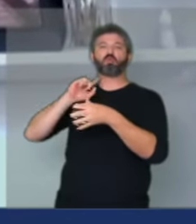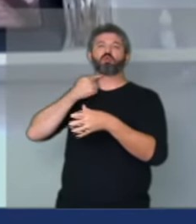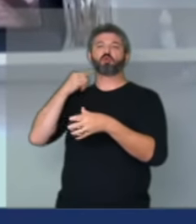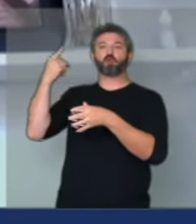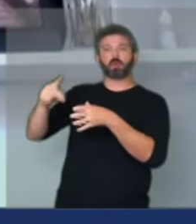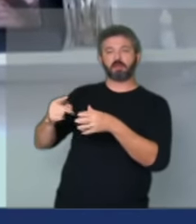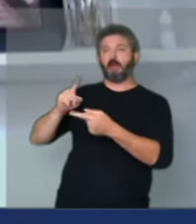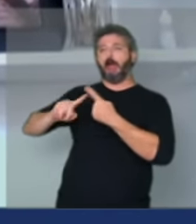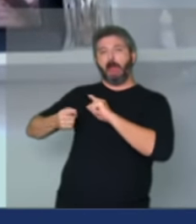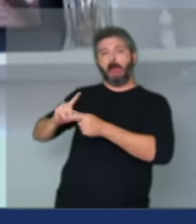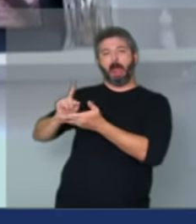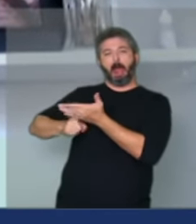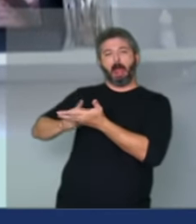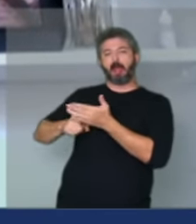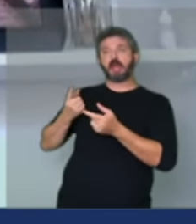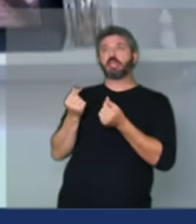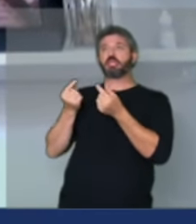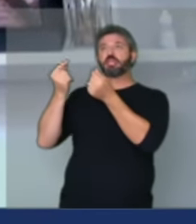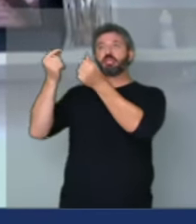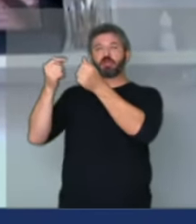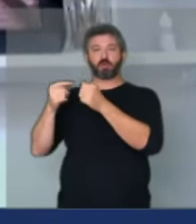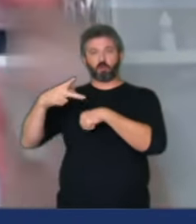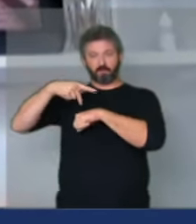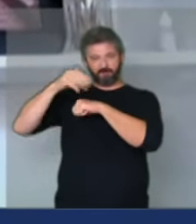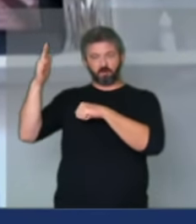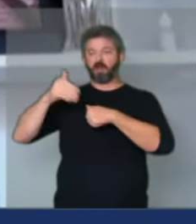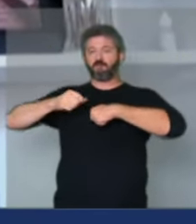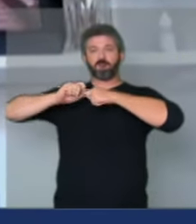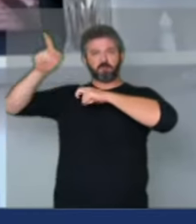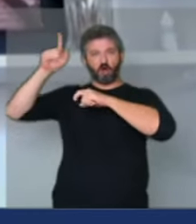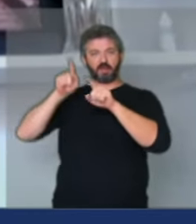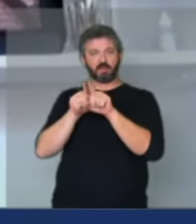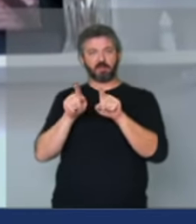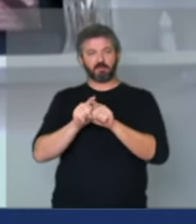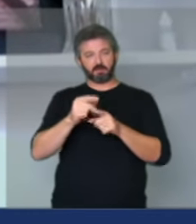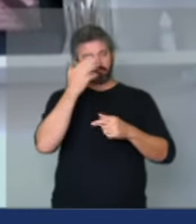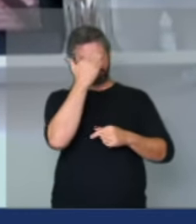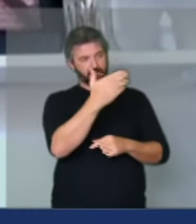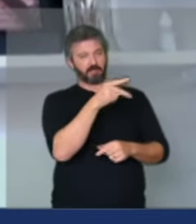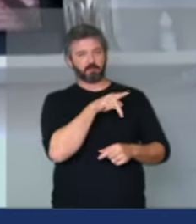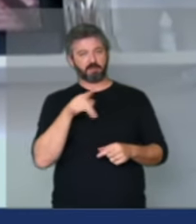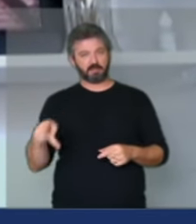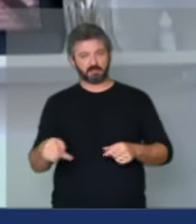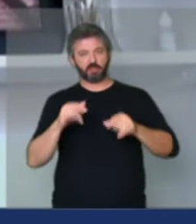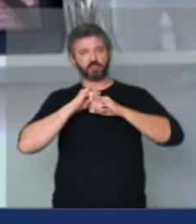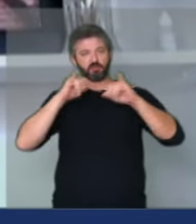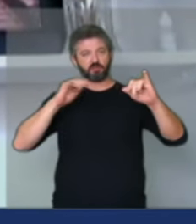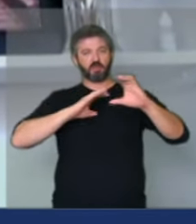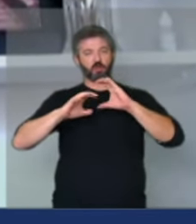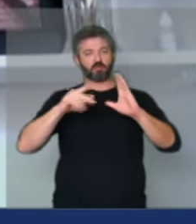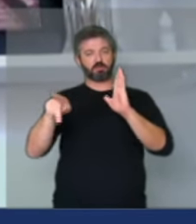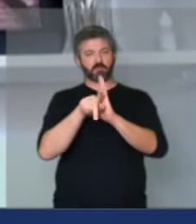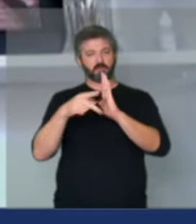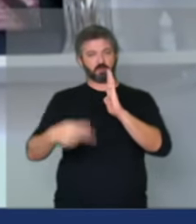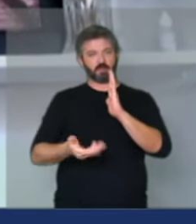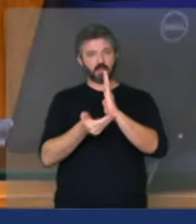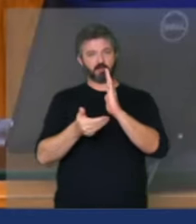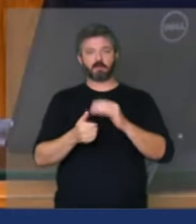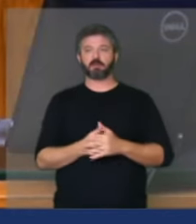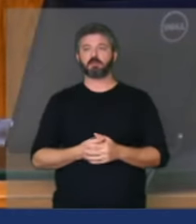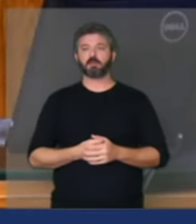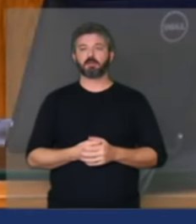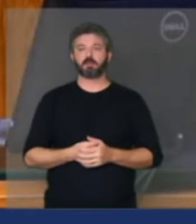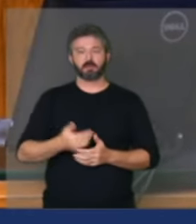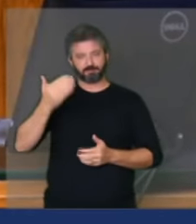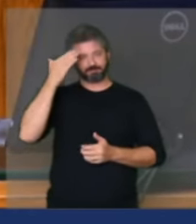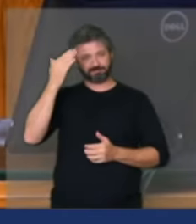seu esquema milionário no exterior muito obrigado senhor presidente divulgue nas meias de comunicação da casa muito obrigado